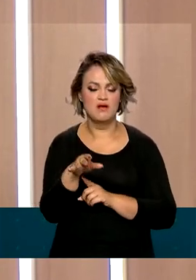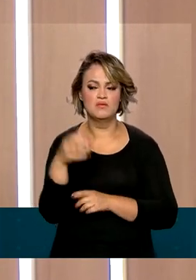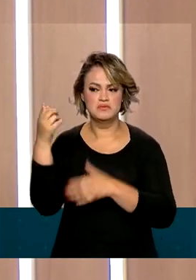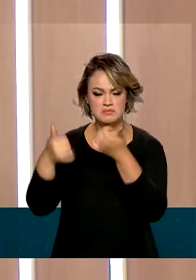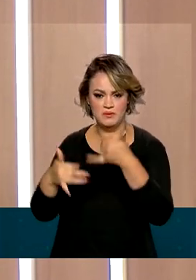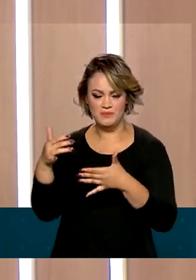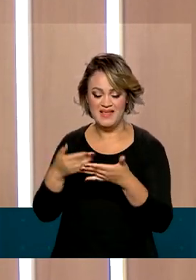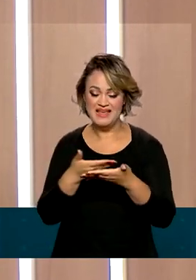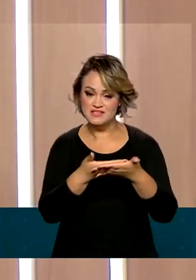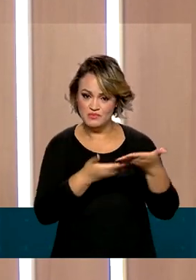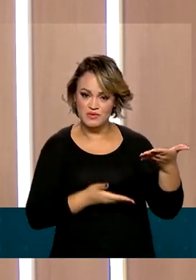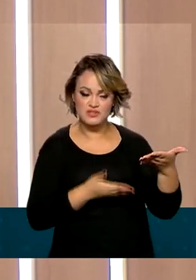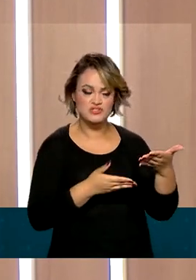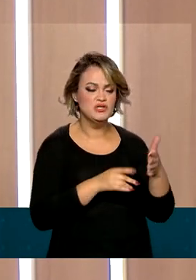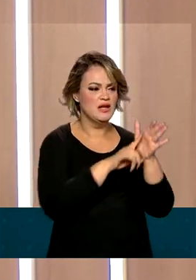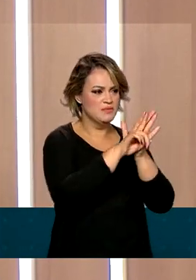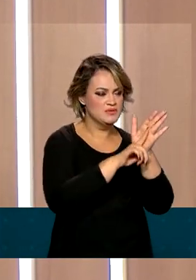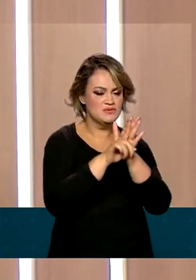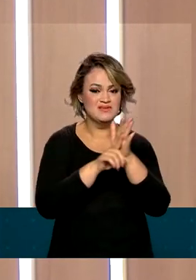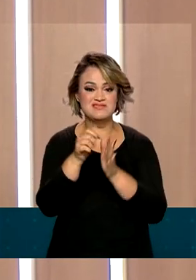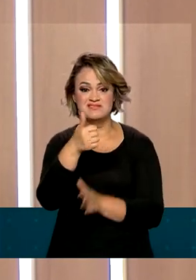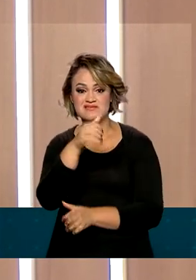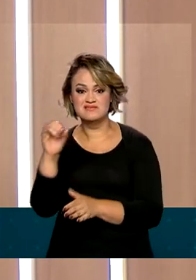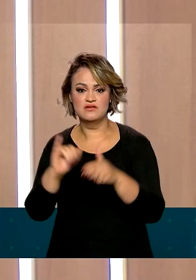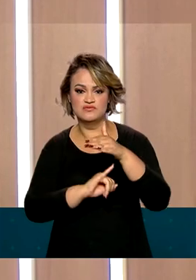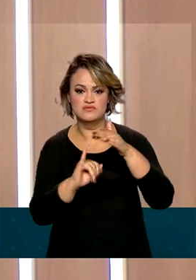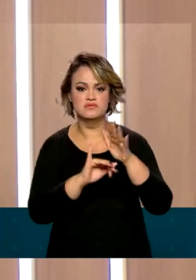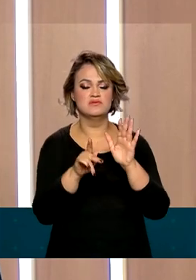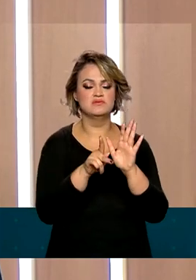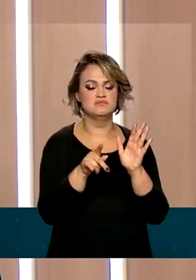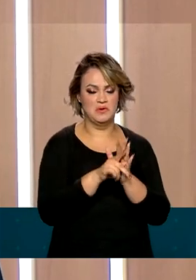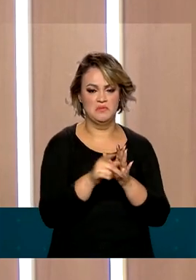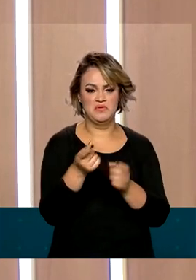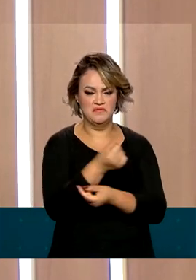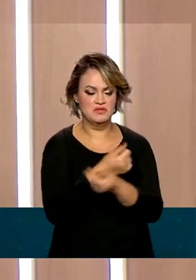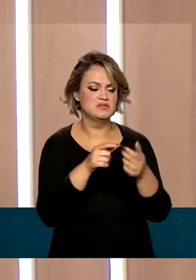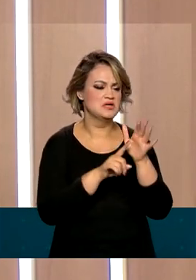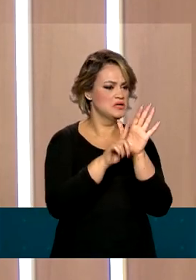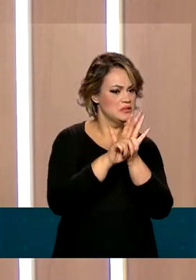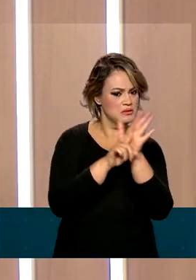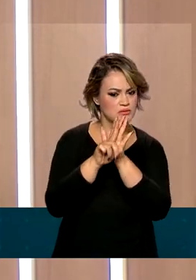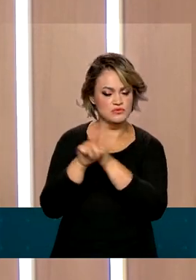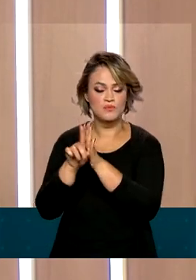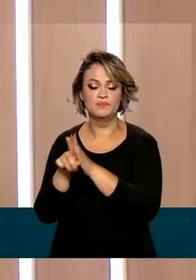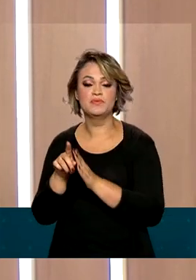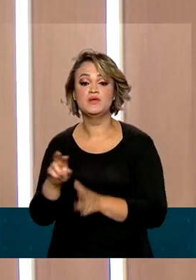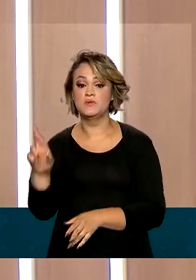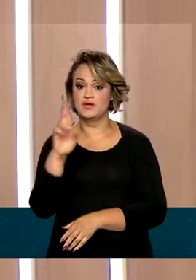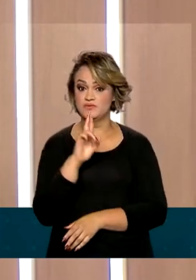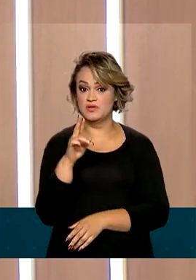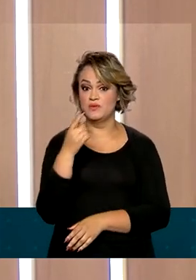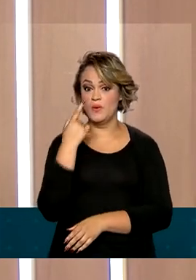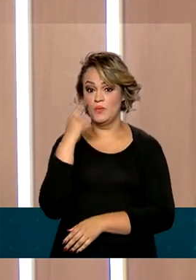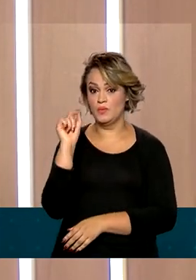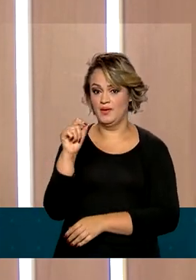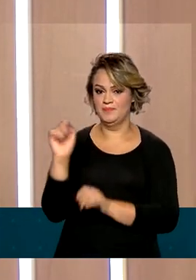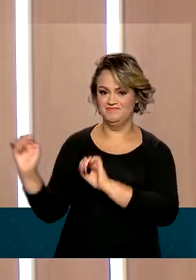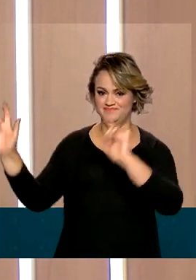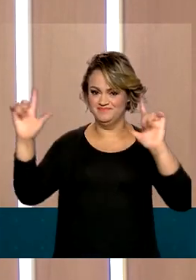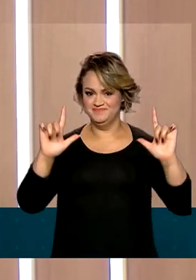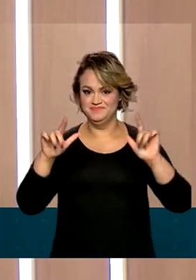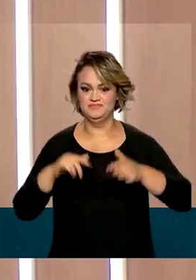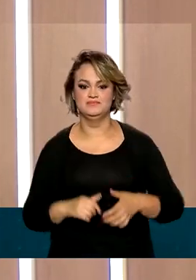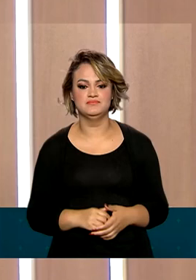mais de 100 instituições financeiras, com seus analistas de investimento, analistas de finanças. E o resultado nós vamos compartilhar com você,